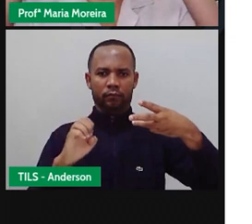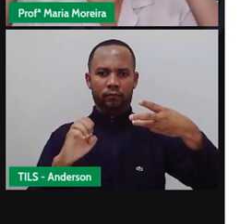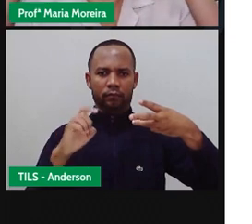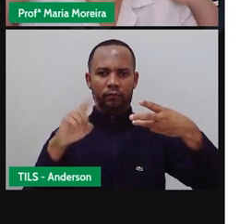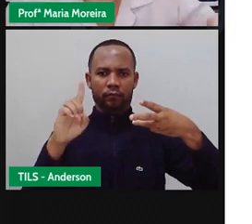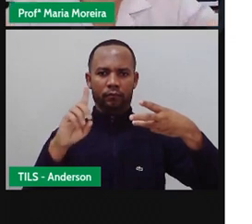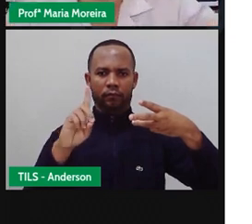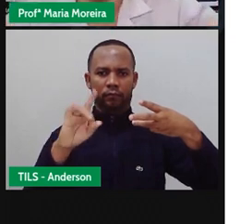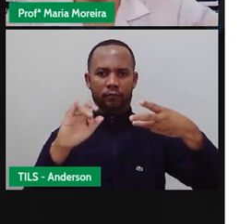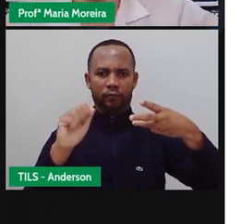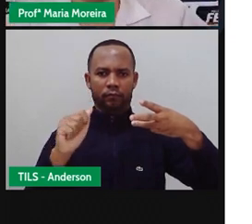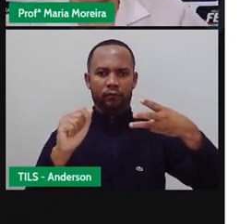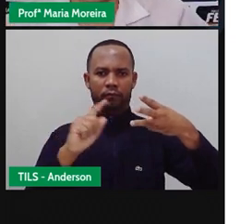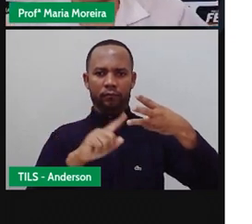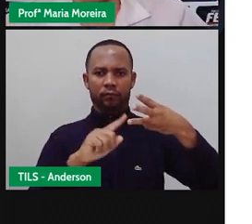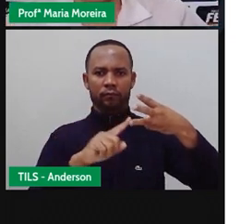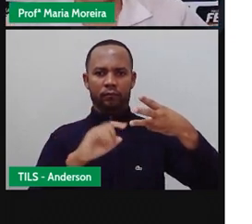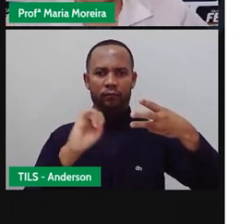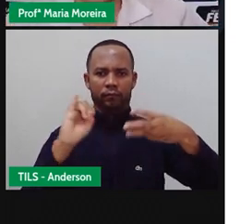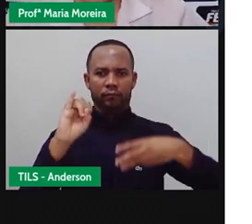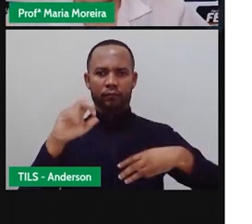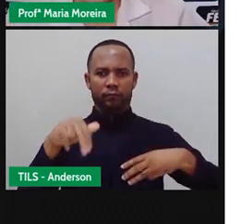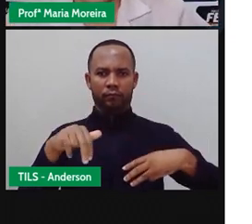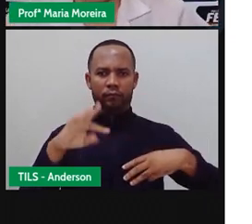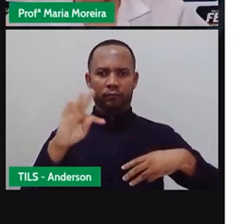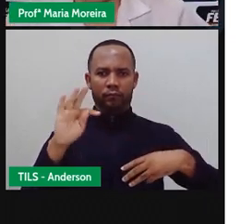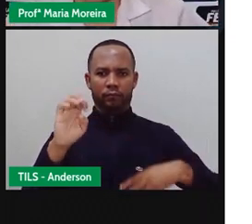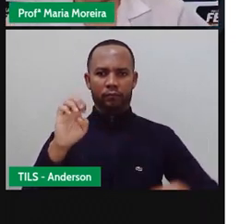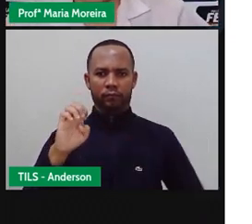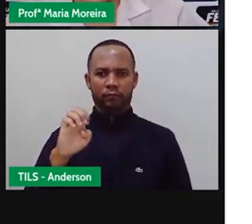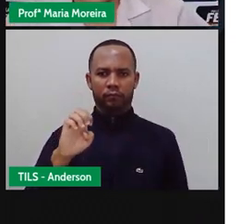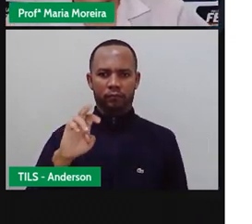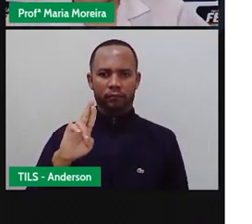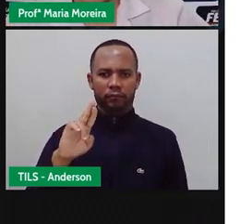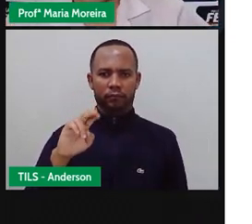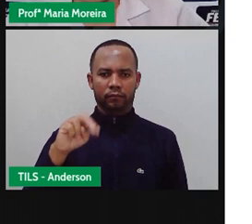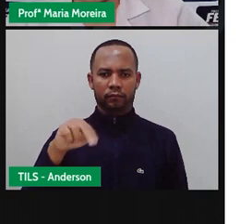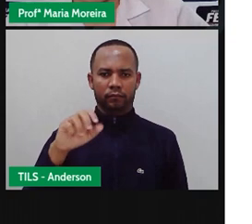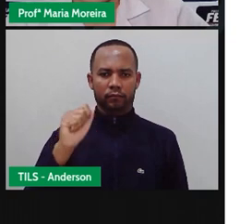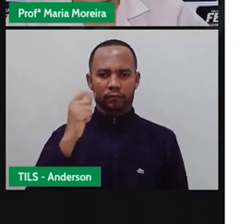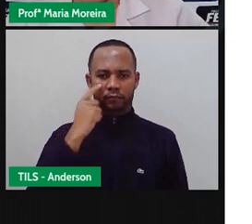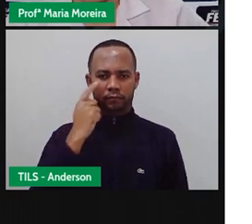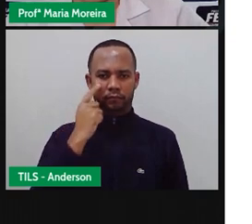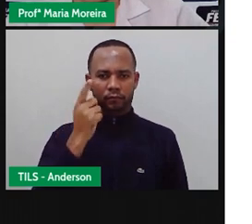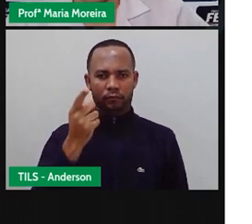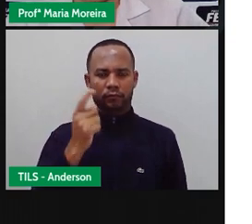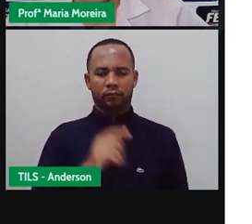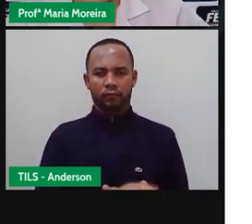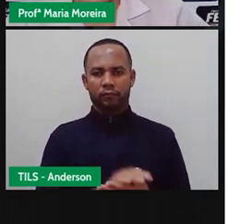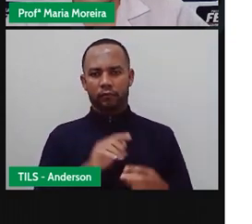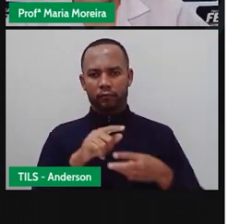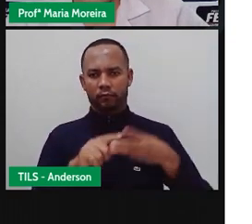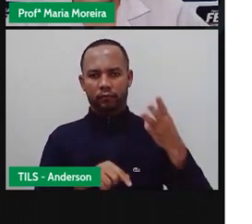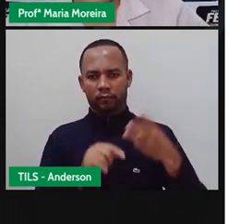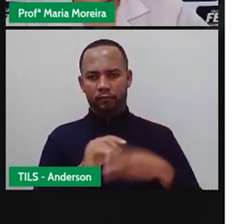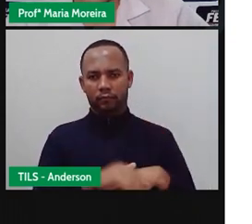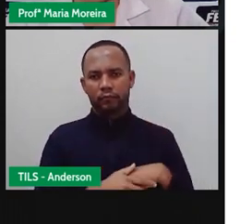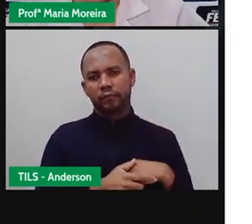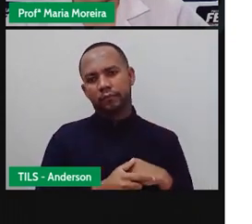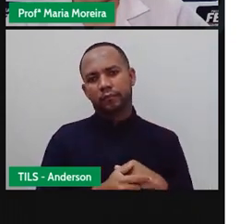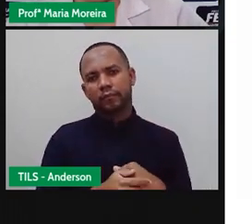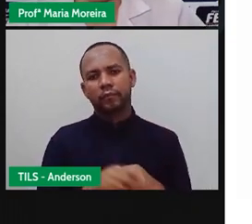nosso cérebro Tá? Vamos lá? E aqui a gente tem a orelha externa Depois a gente tem o que? A orelha média